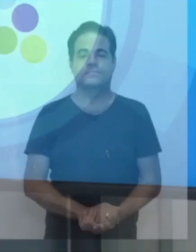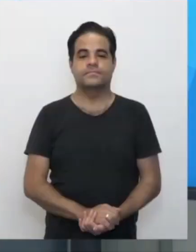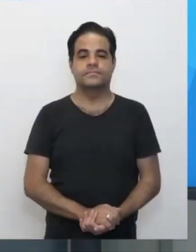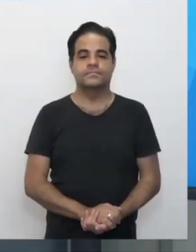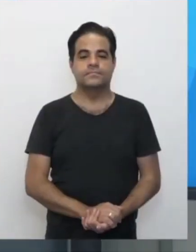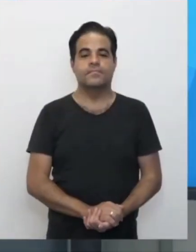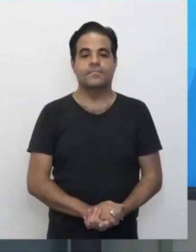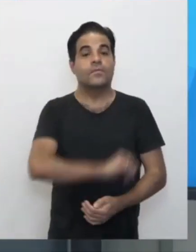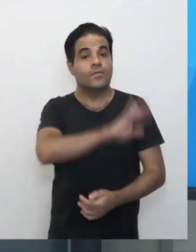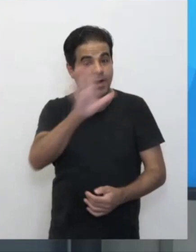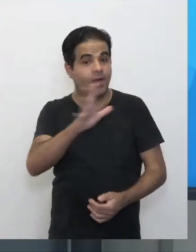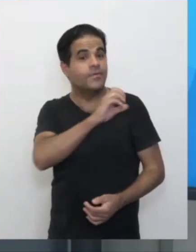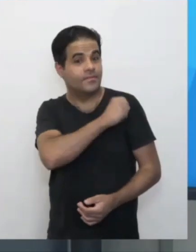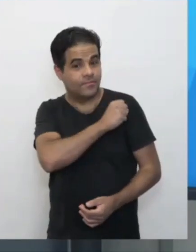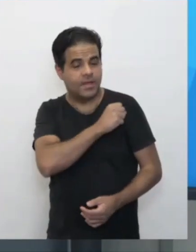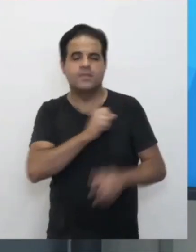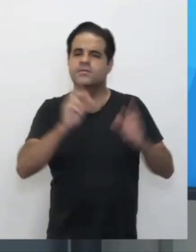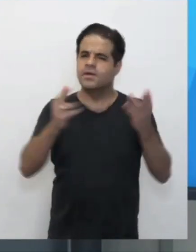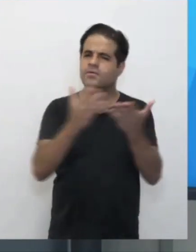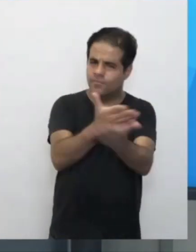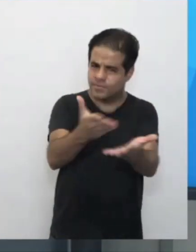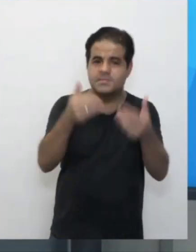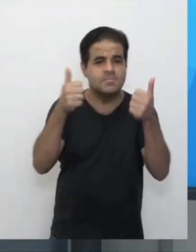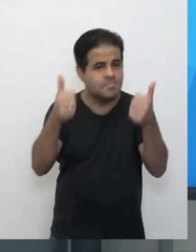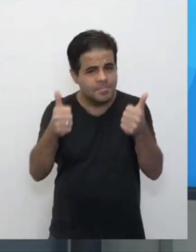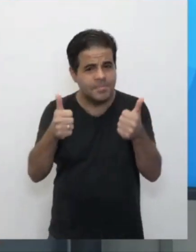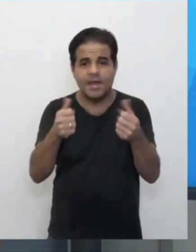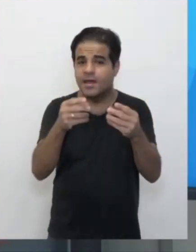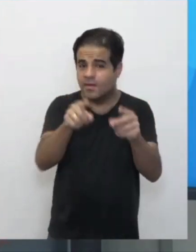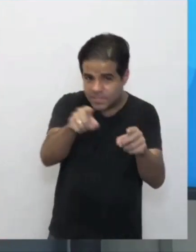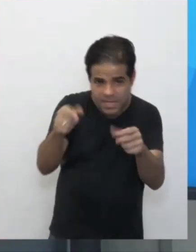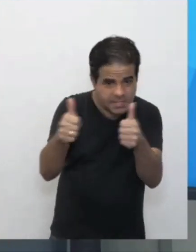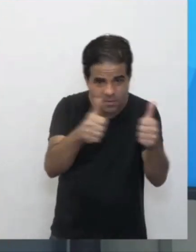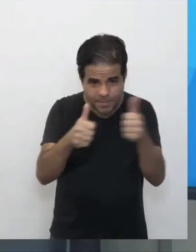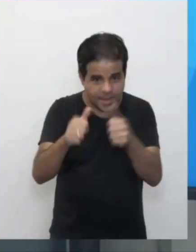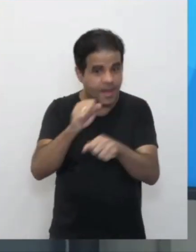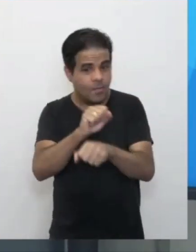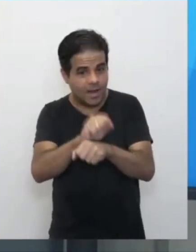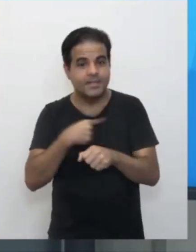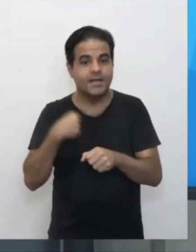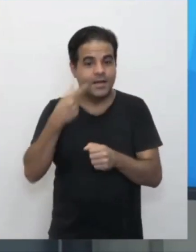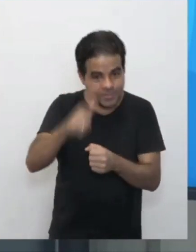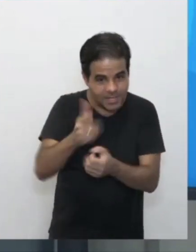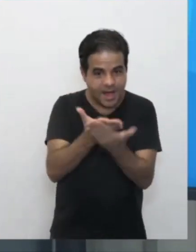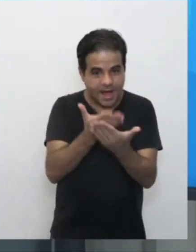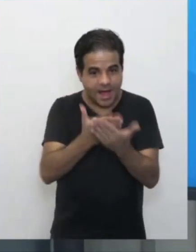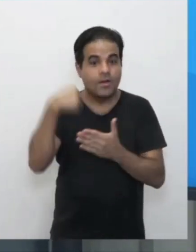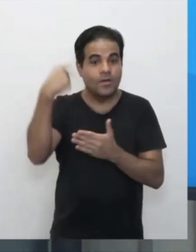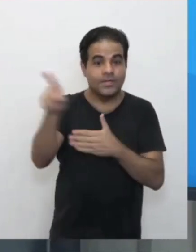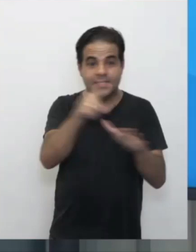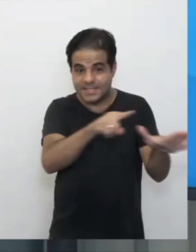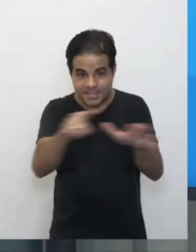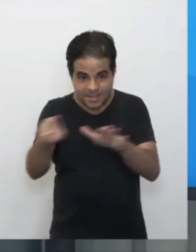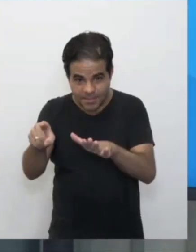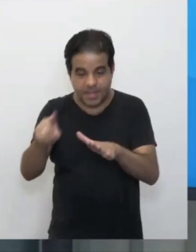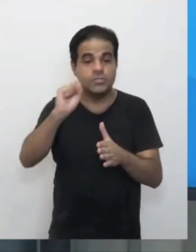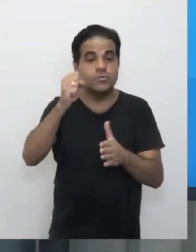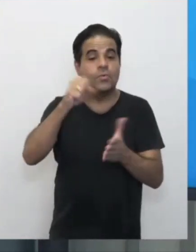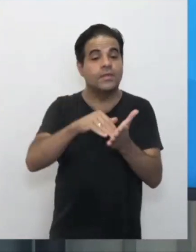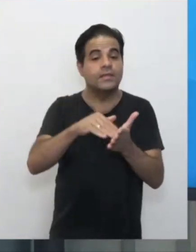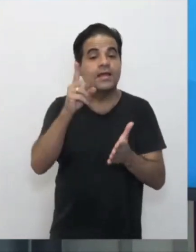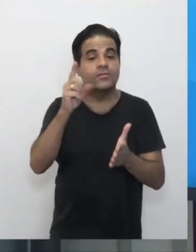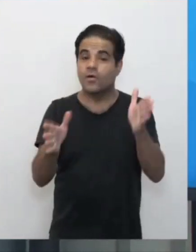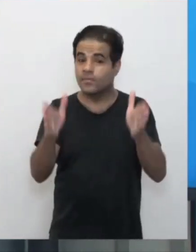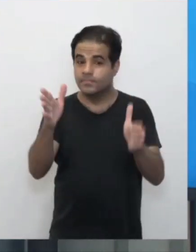Olá, oitavo ano, espero que vocês estejam bem. Como é que vocês estão aí? Estão aguardando a nossa próxima aula da próxima semana de 8 a 12?